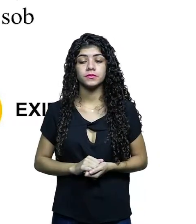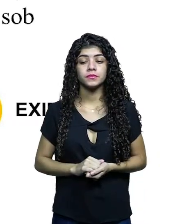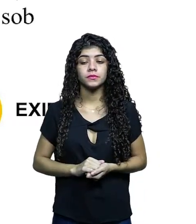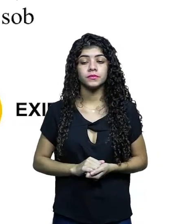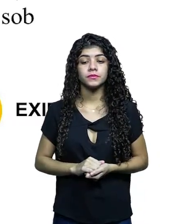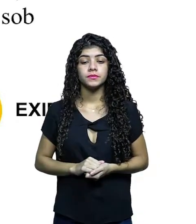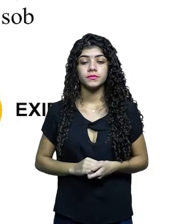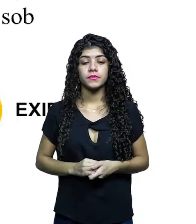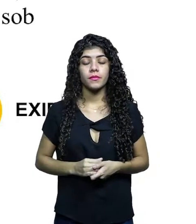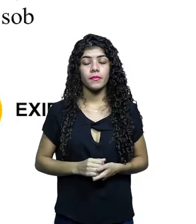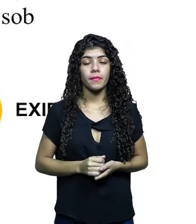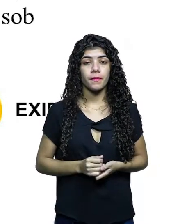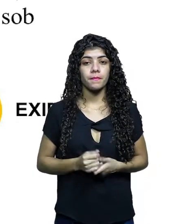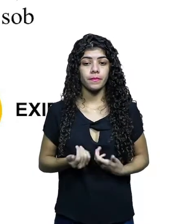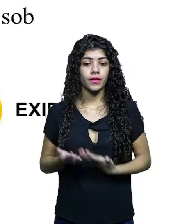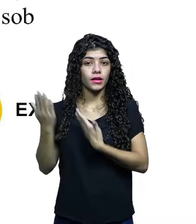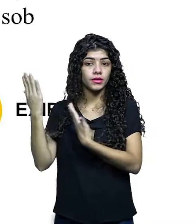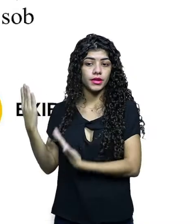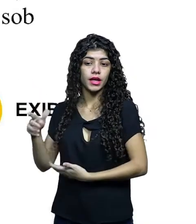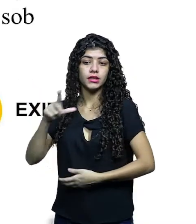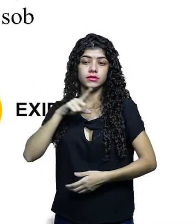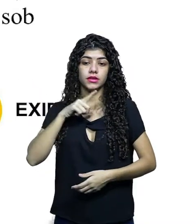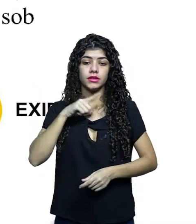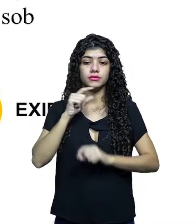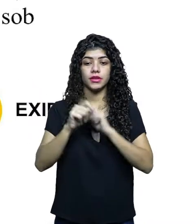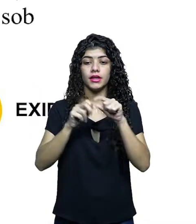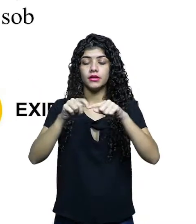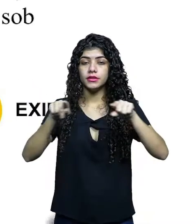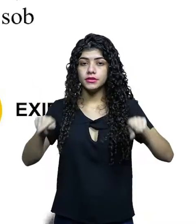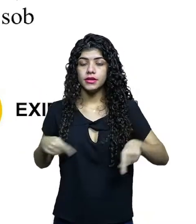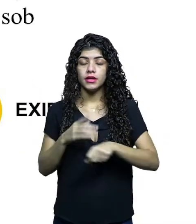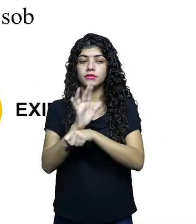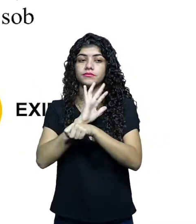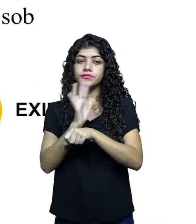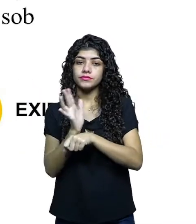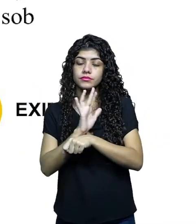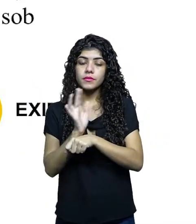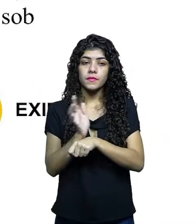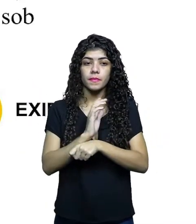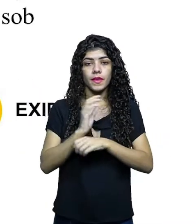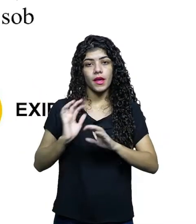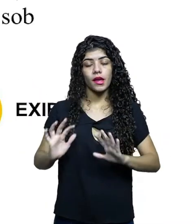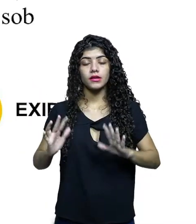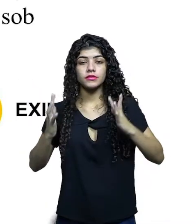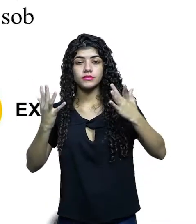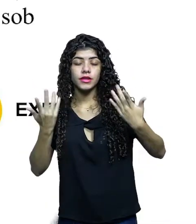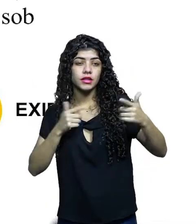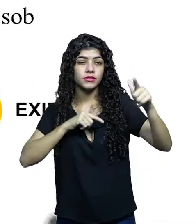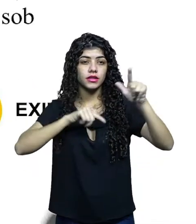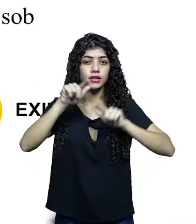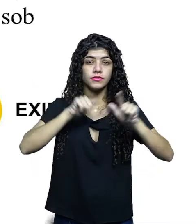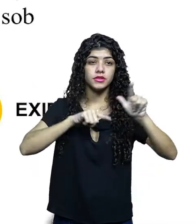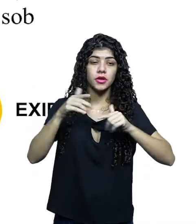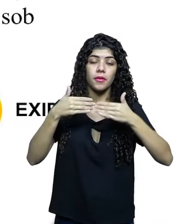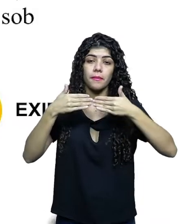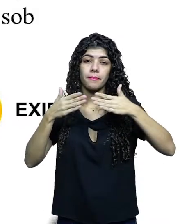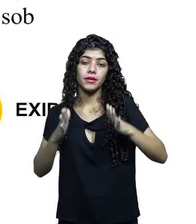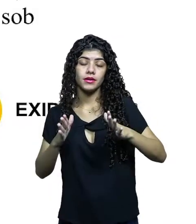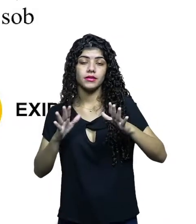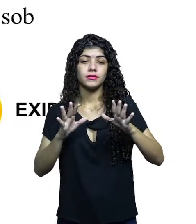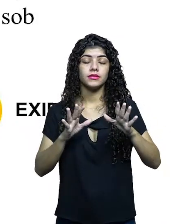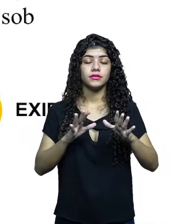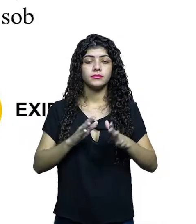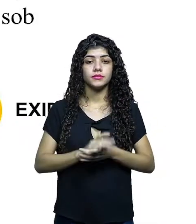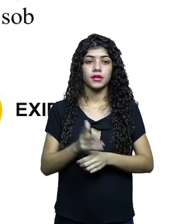O setor exibidor brasileiro é composto pelas salas de cinema, circuitos de festivais, televisão aberta e